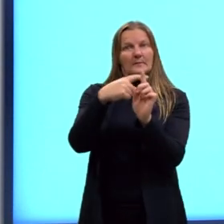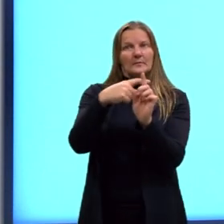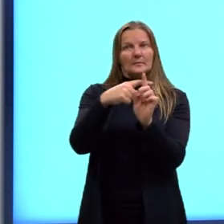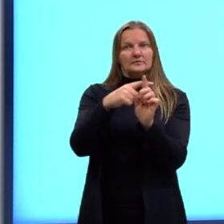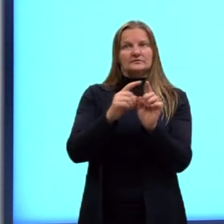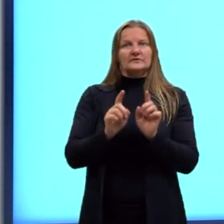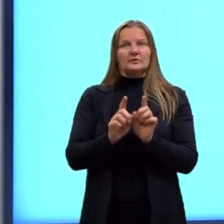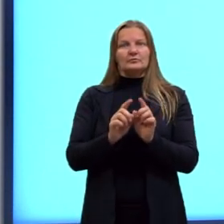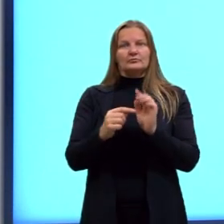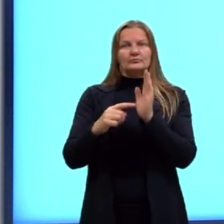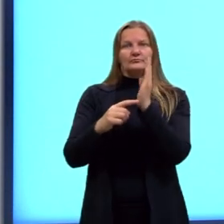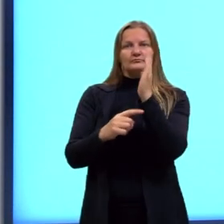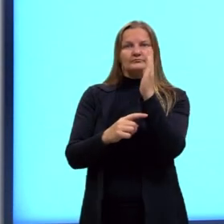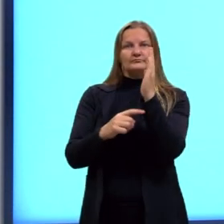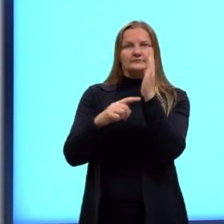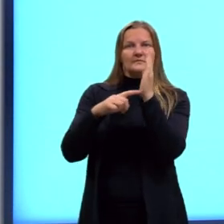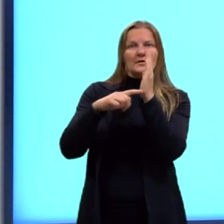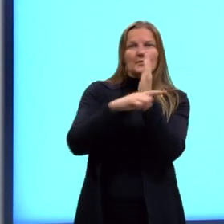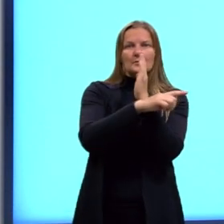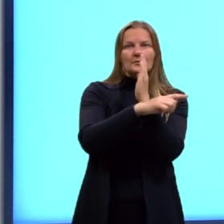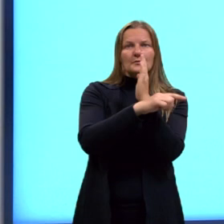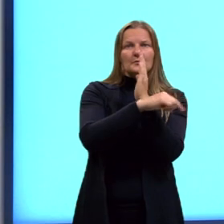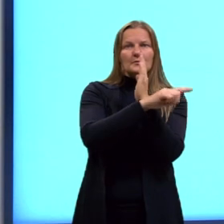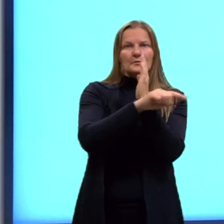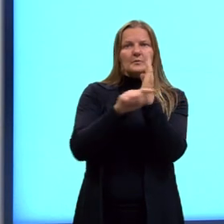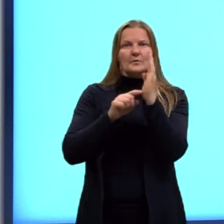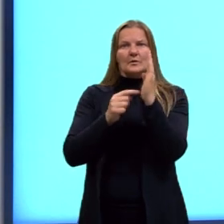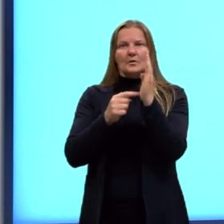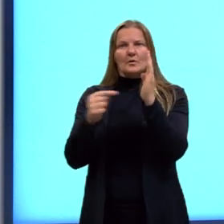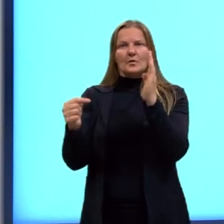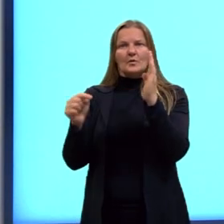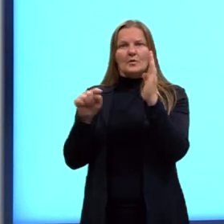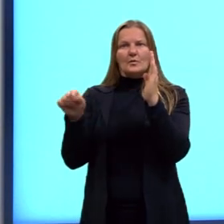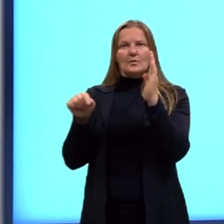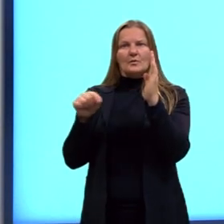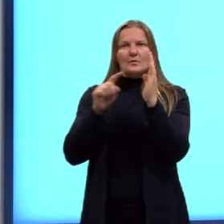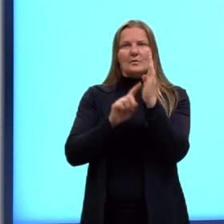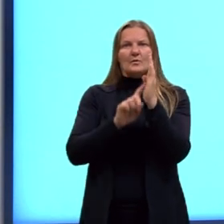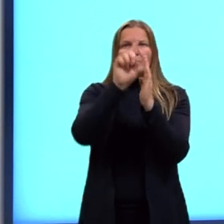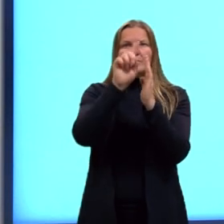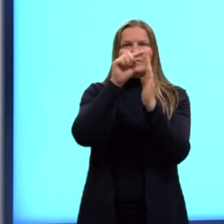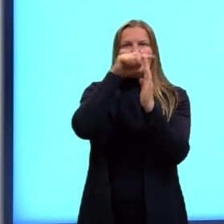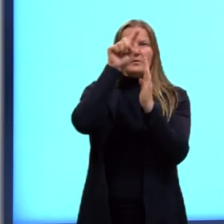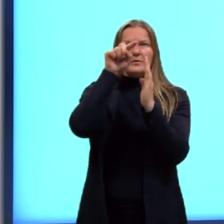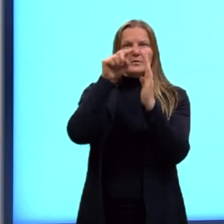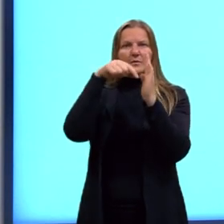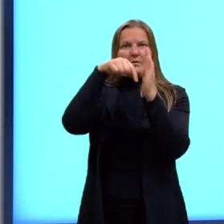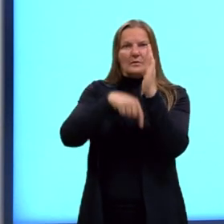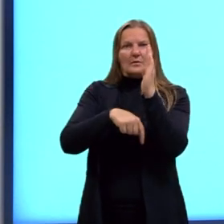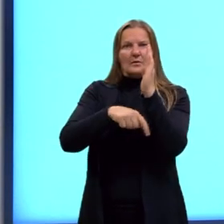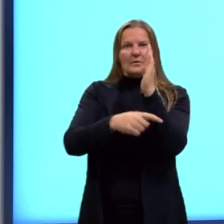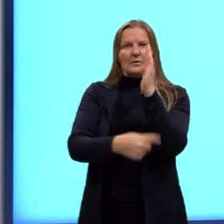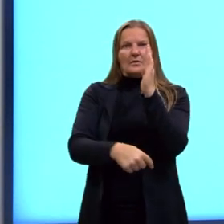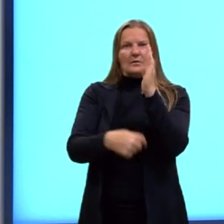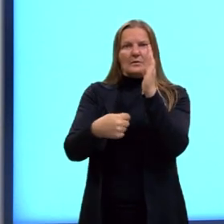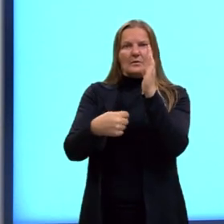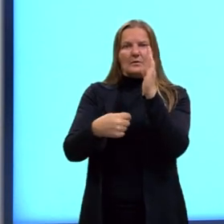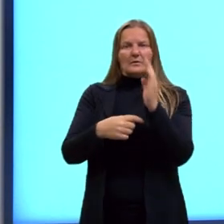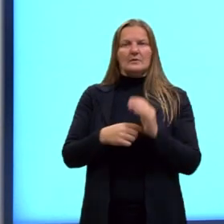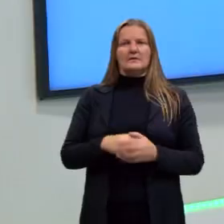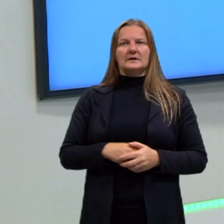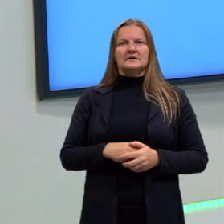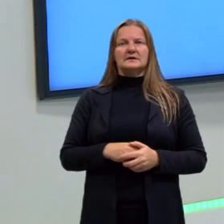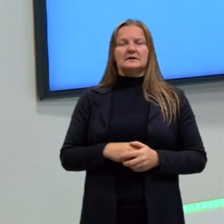Então, as linhas vão sair desta carga. Então, a gente precisa desenhar